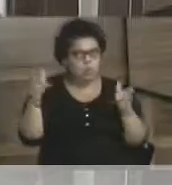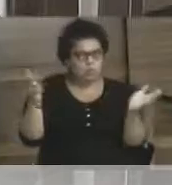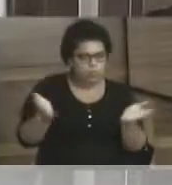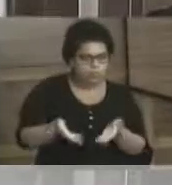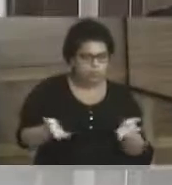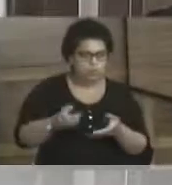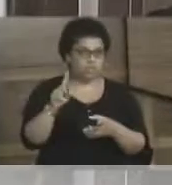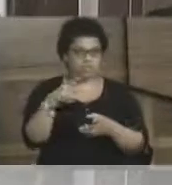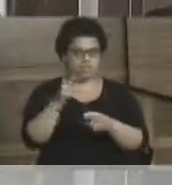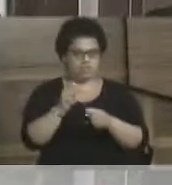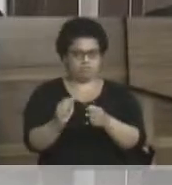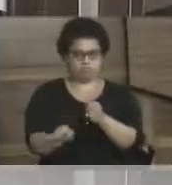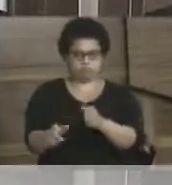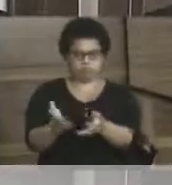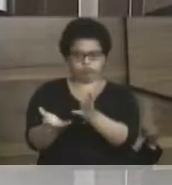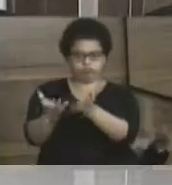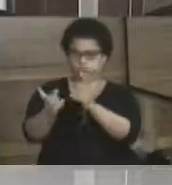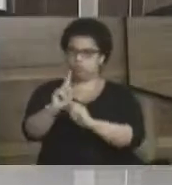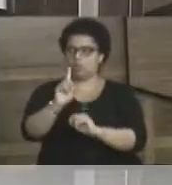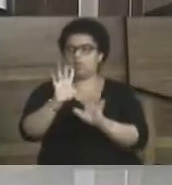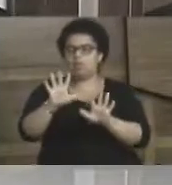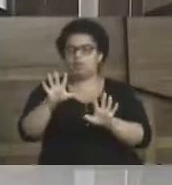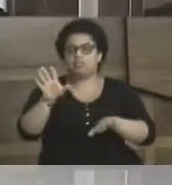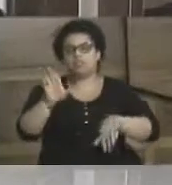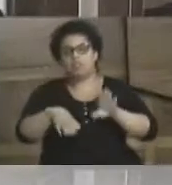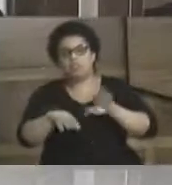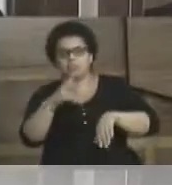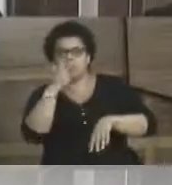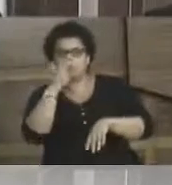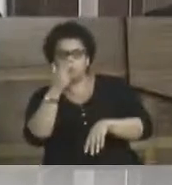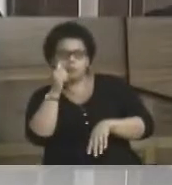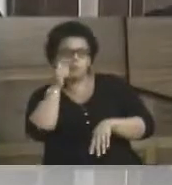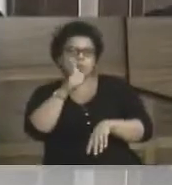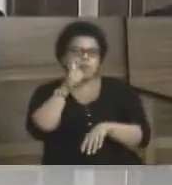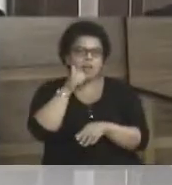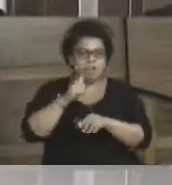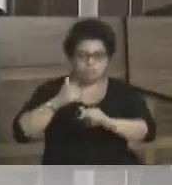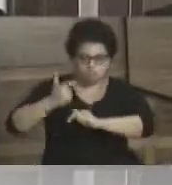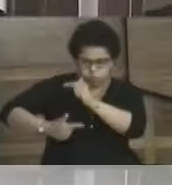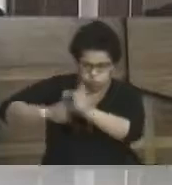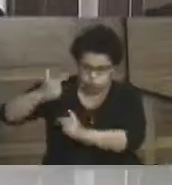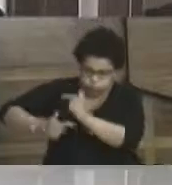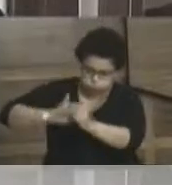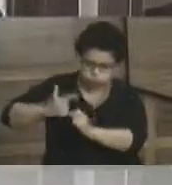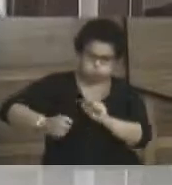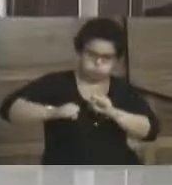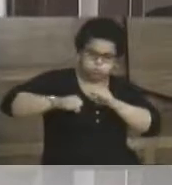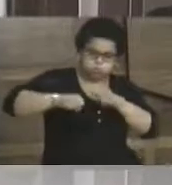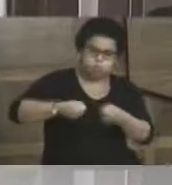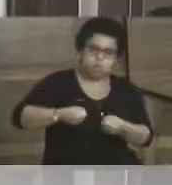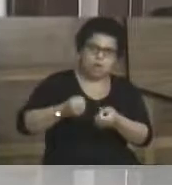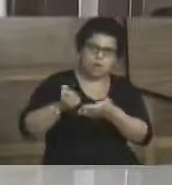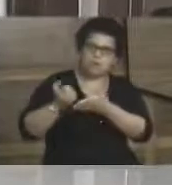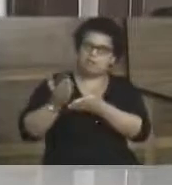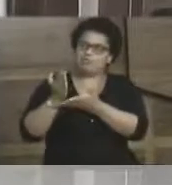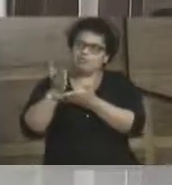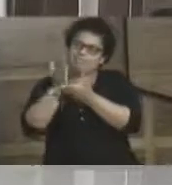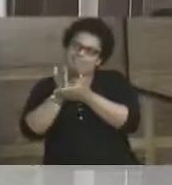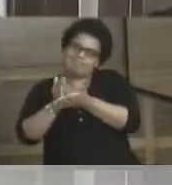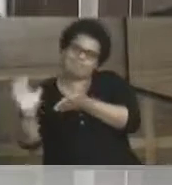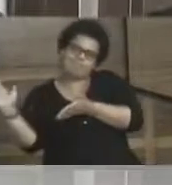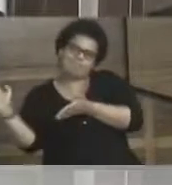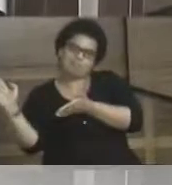a gente não está queimando ninguém, mas, muitas vezes, a gente está deixando mulheres trabalhadoras, lutadoras, amigos sem